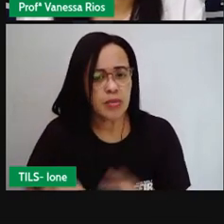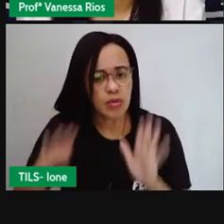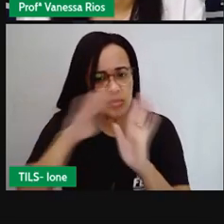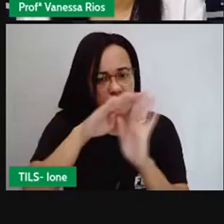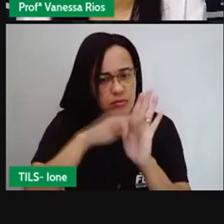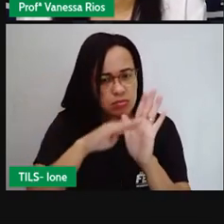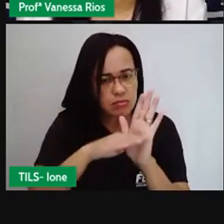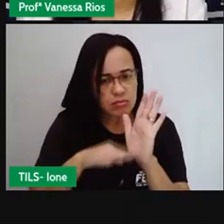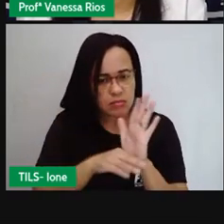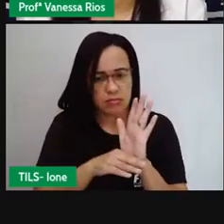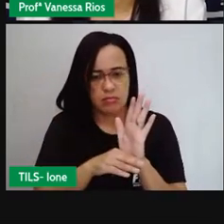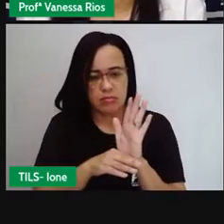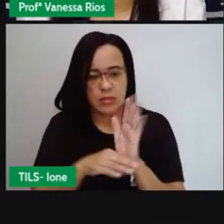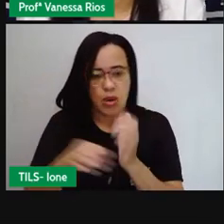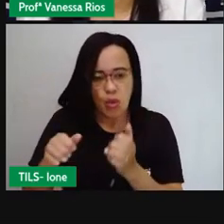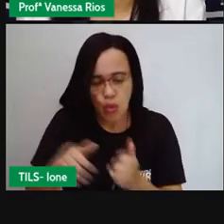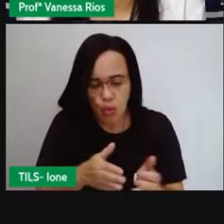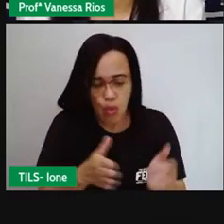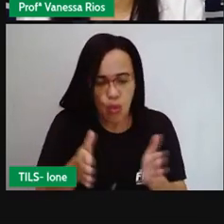humano vai sair.